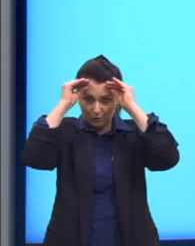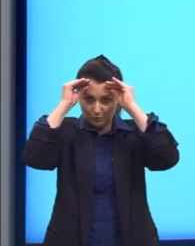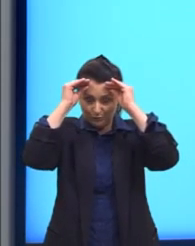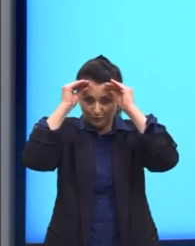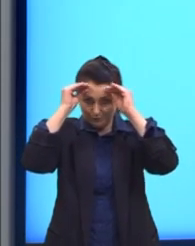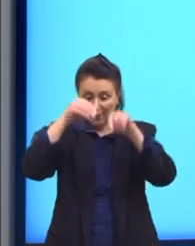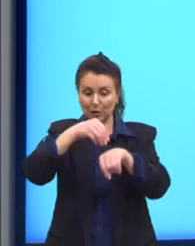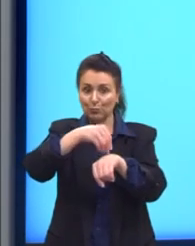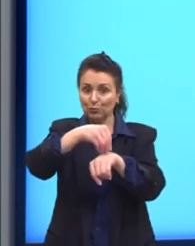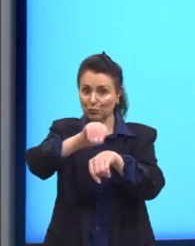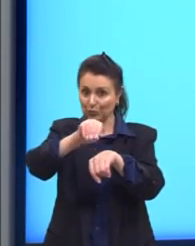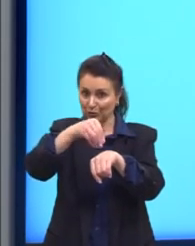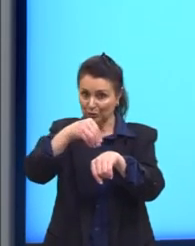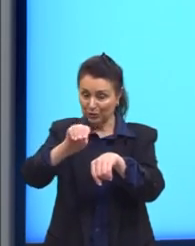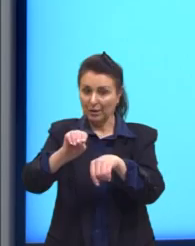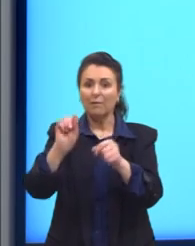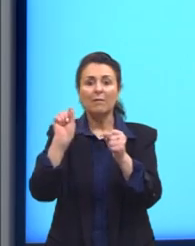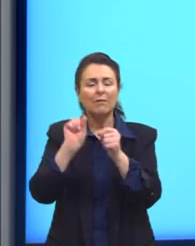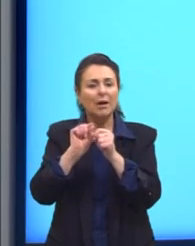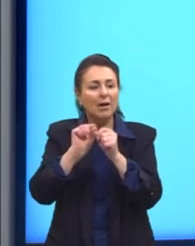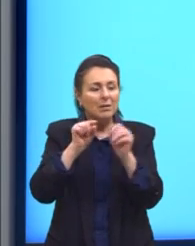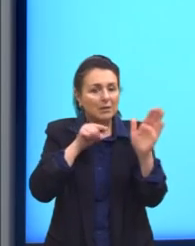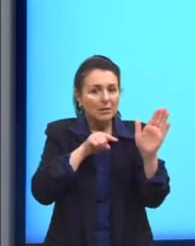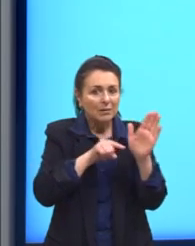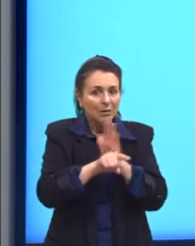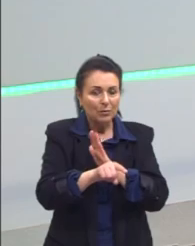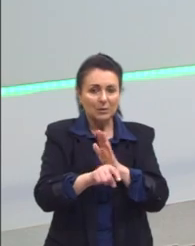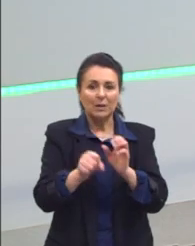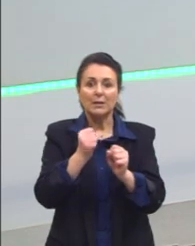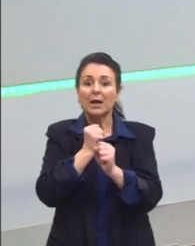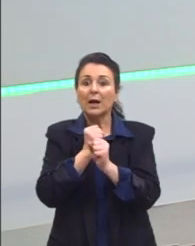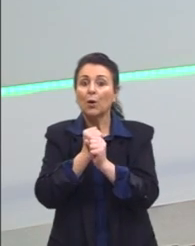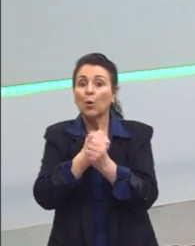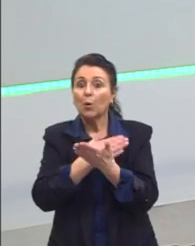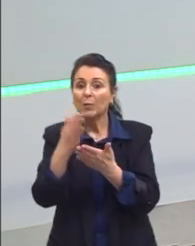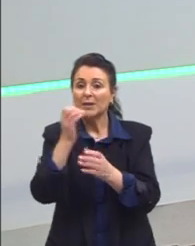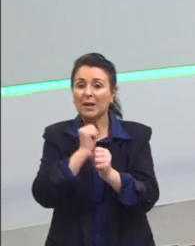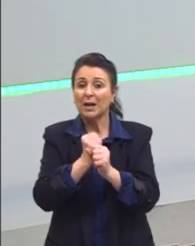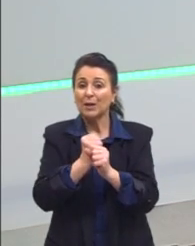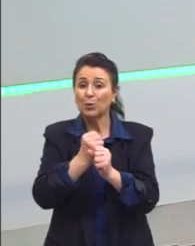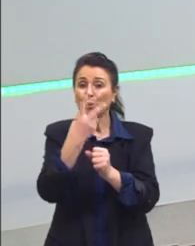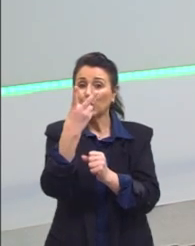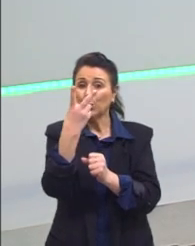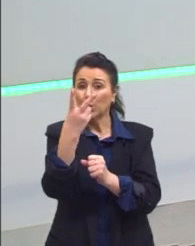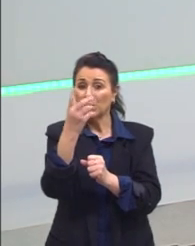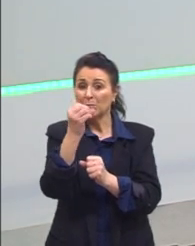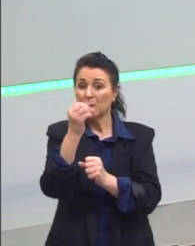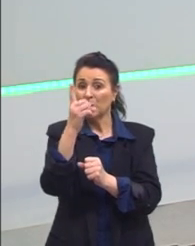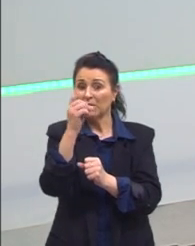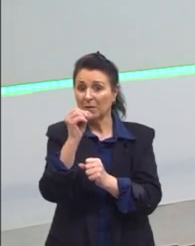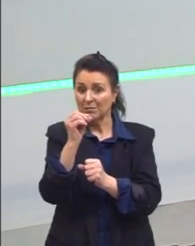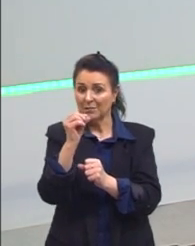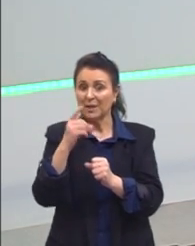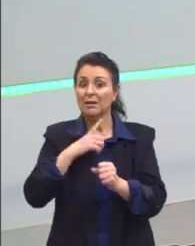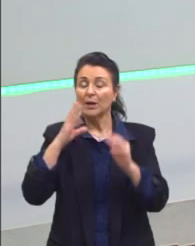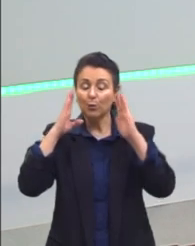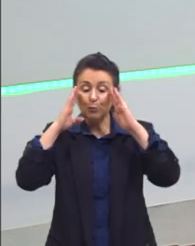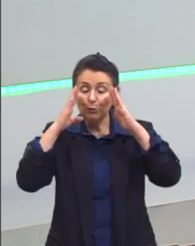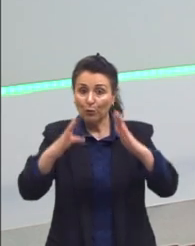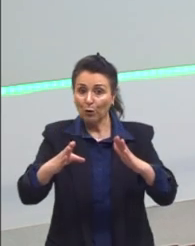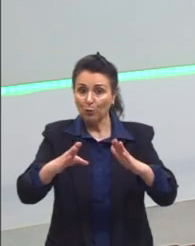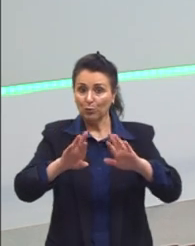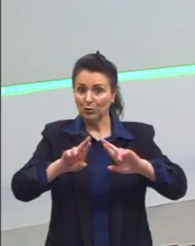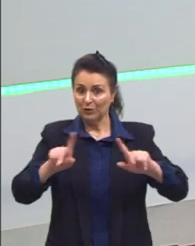Recomenda resolver as questões a partir de 2010, porque elas passam a ter um foco diferente. Elas passam a ser